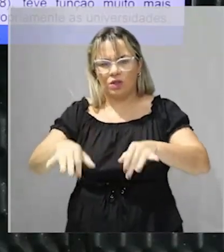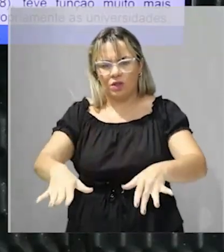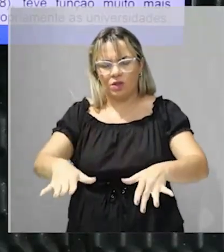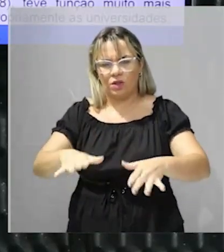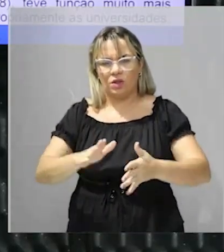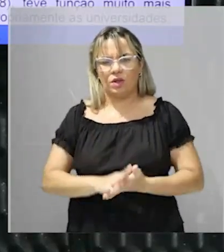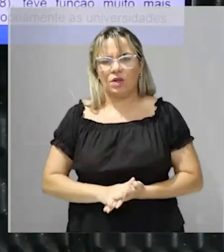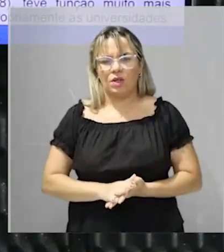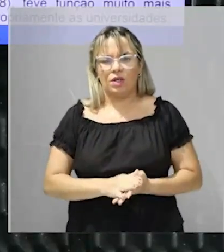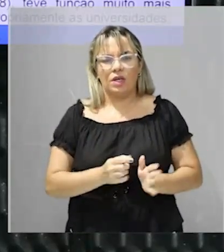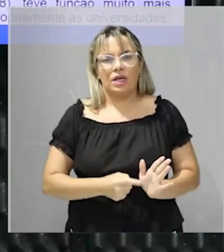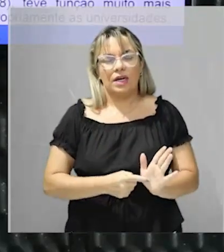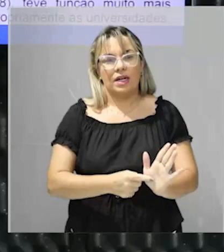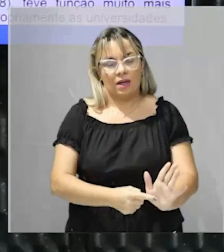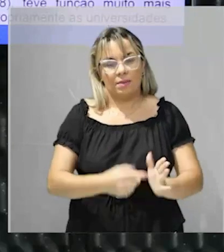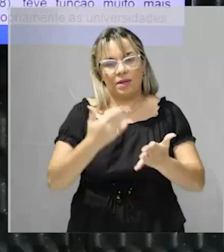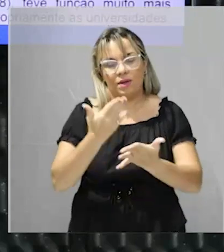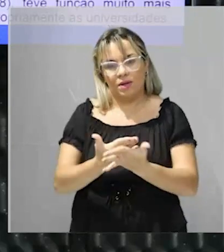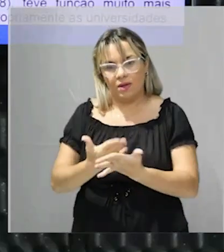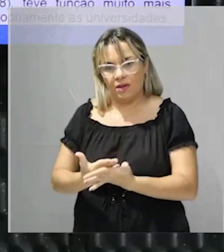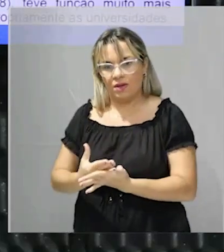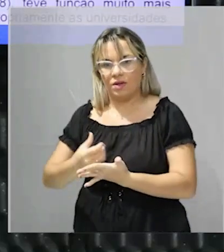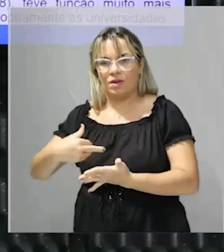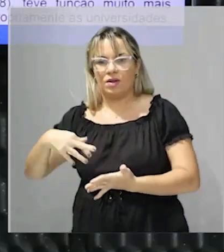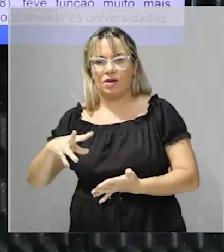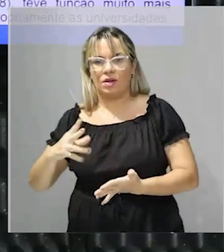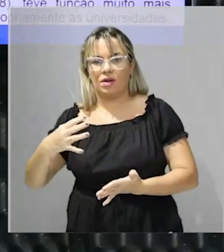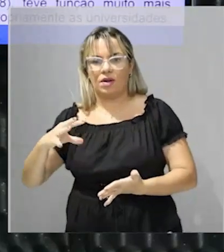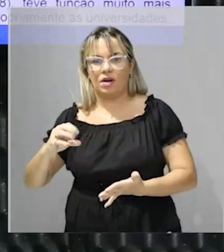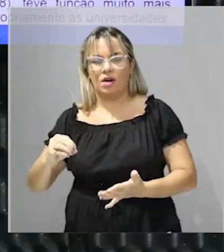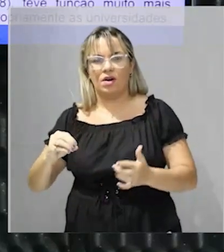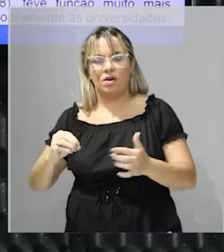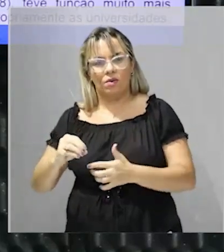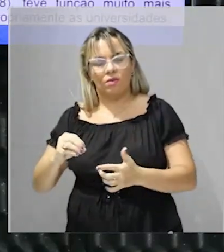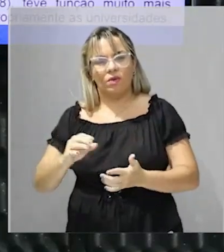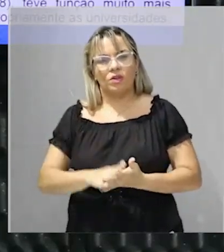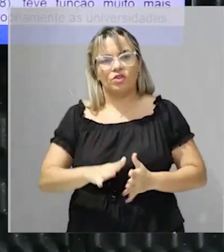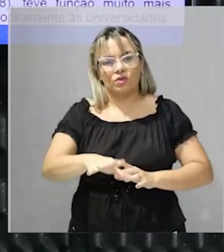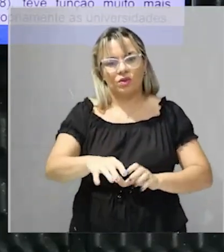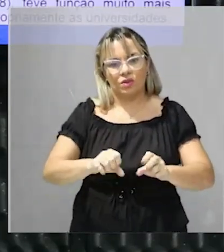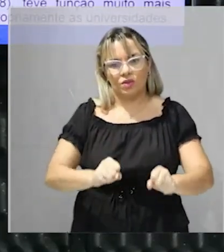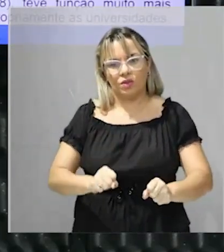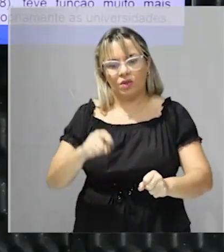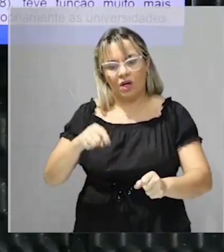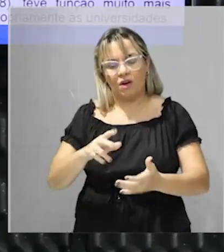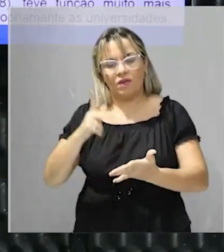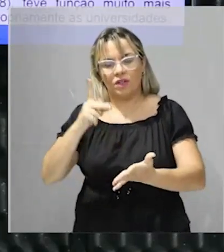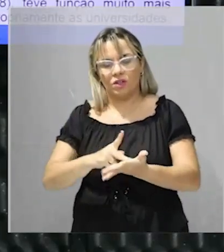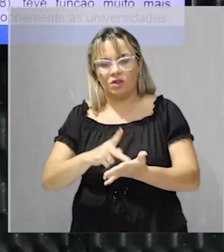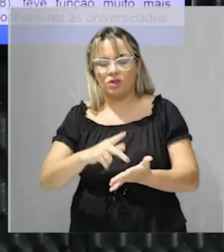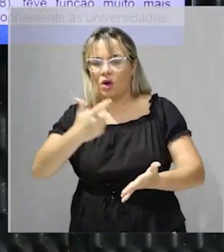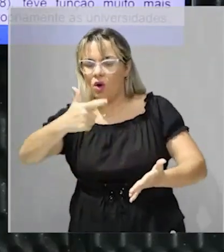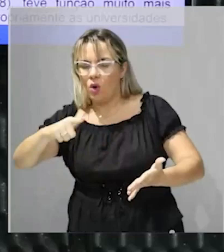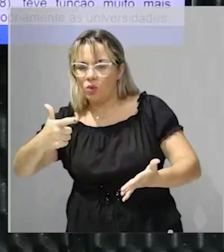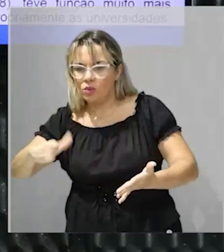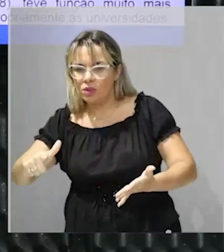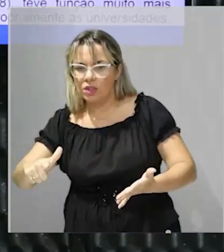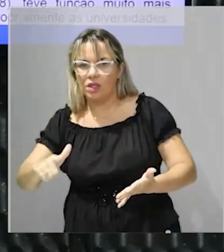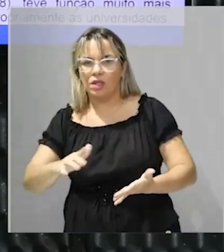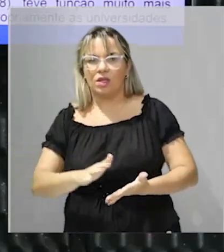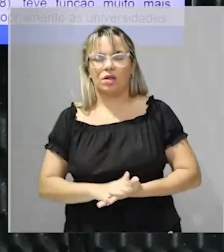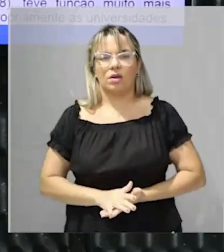acadêmica tentando mostrar que o fato de não ter existido durante